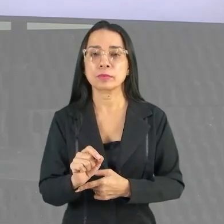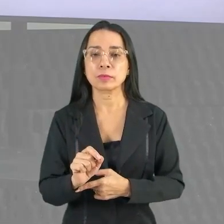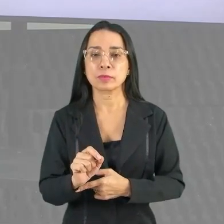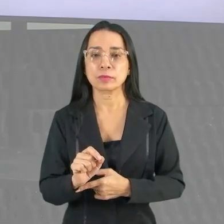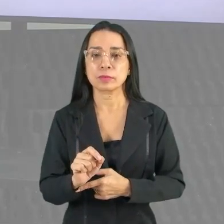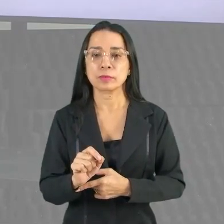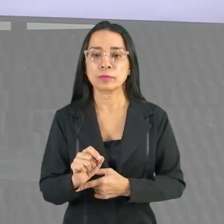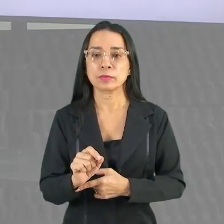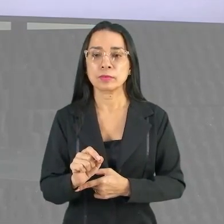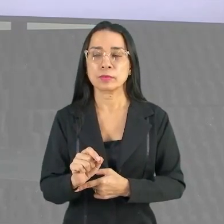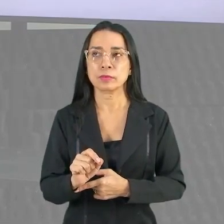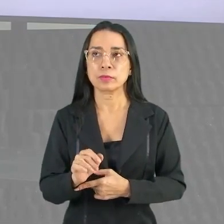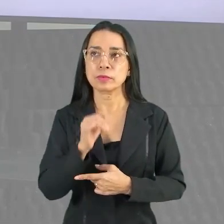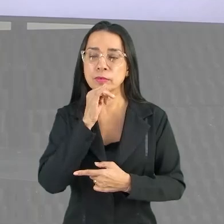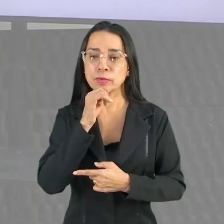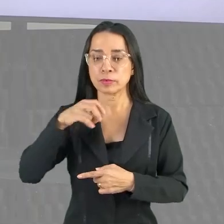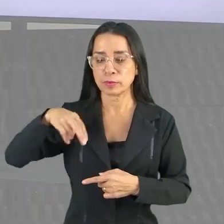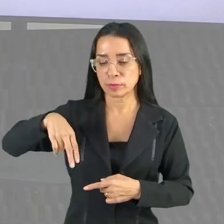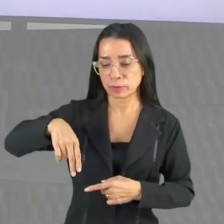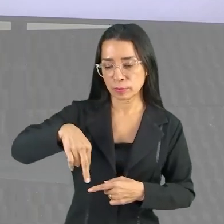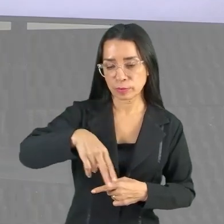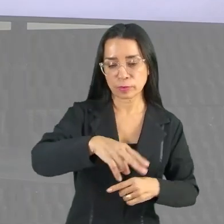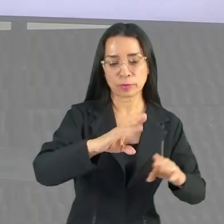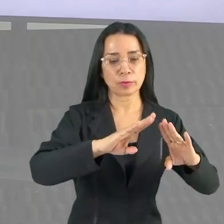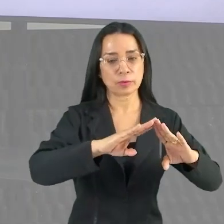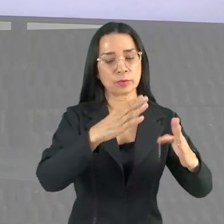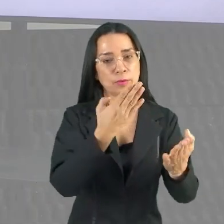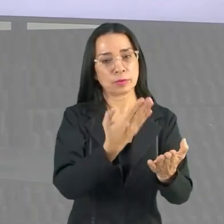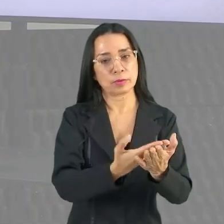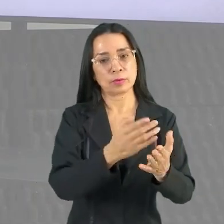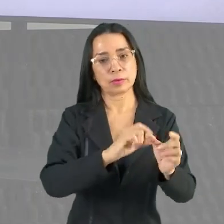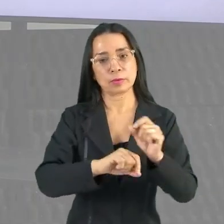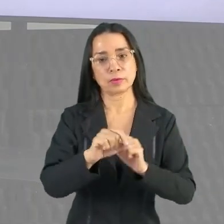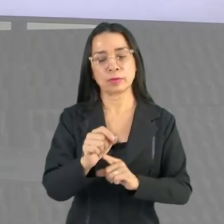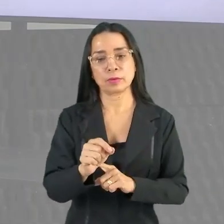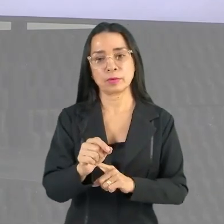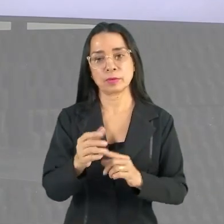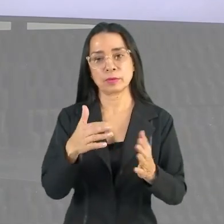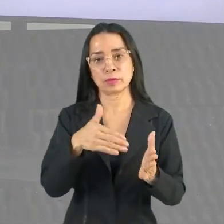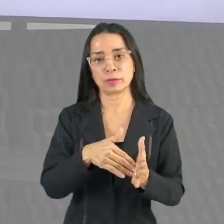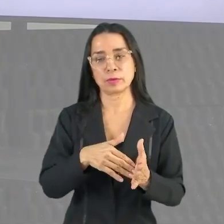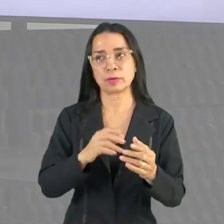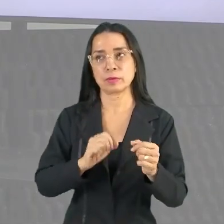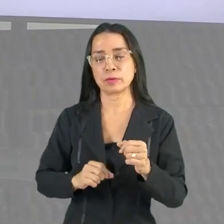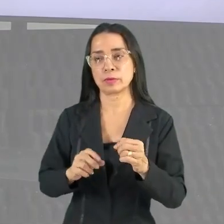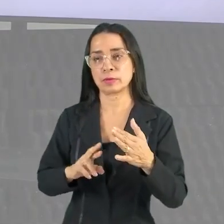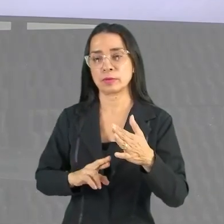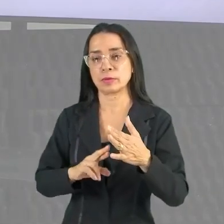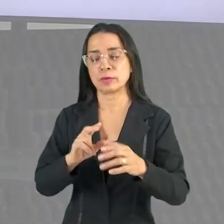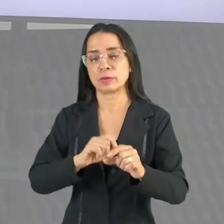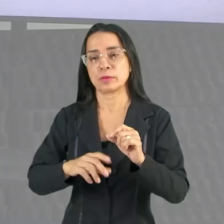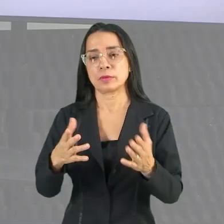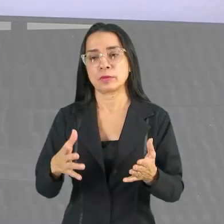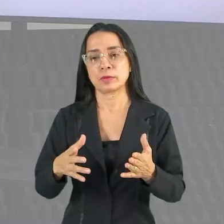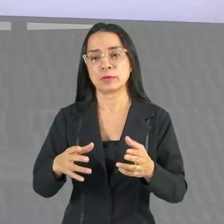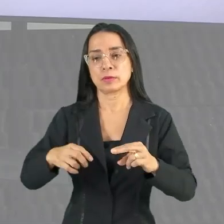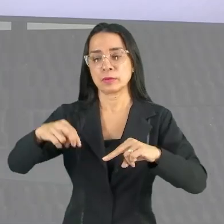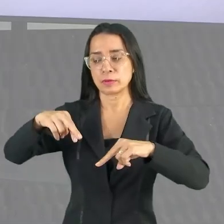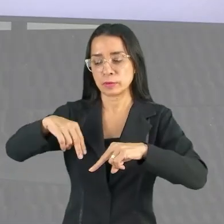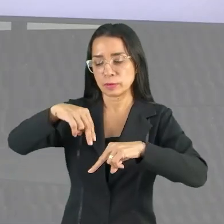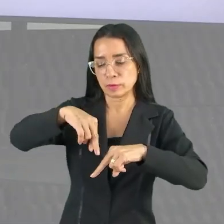A sua caminhada para a escola, você caminhar até a parada, subir degraus de escada,